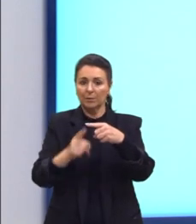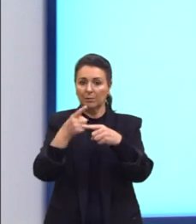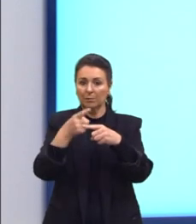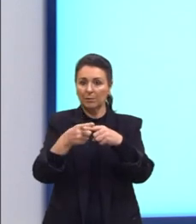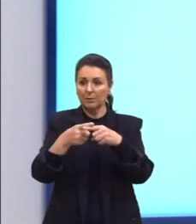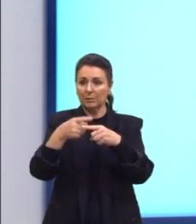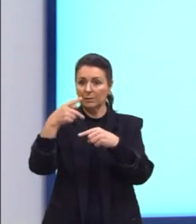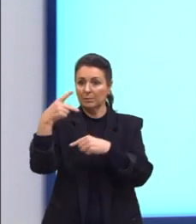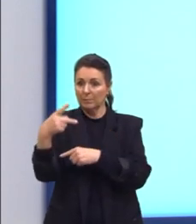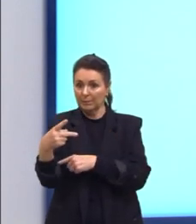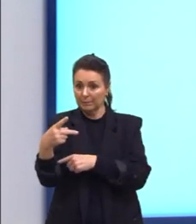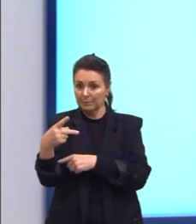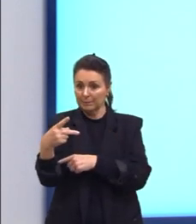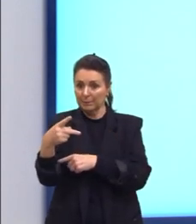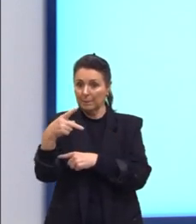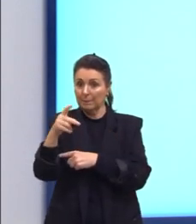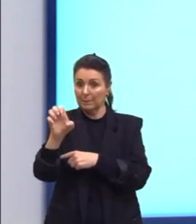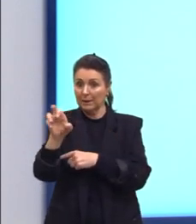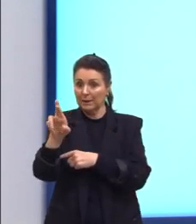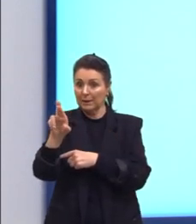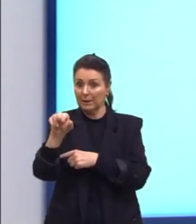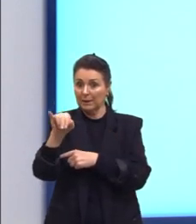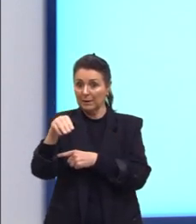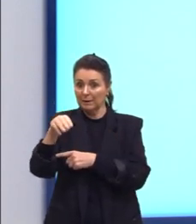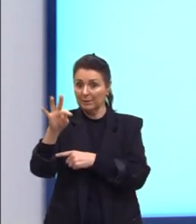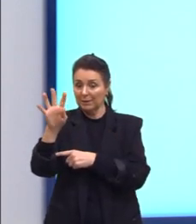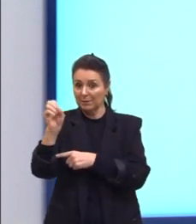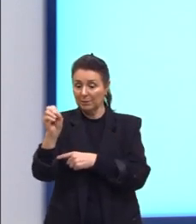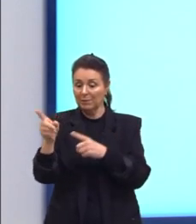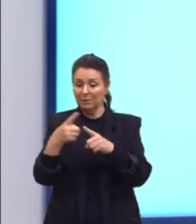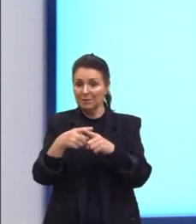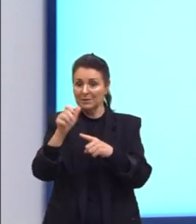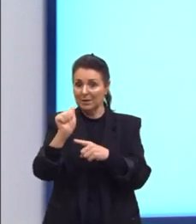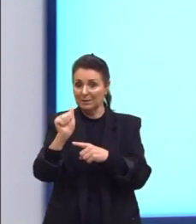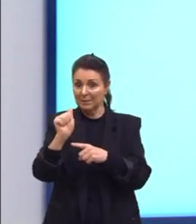P, que é o perímetro, vezes A, o apótema.